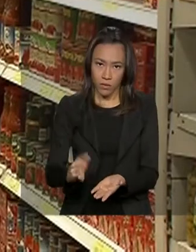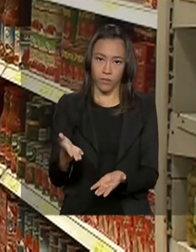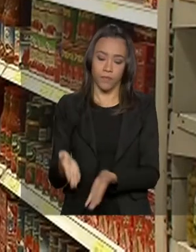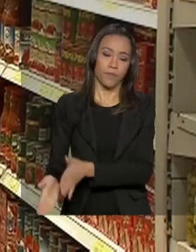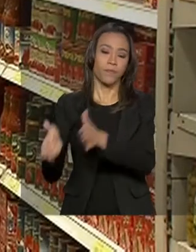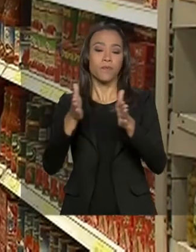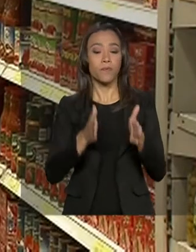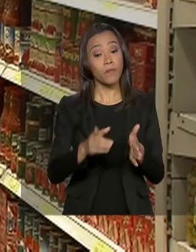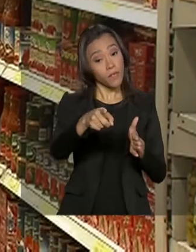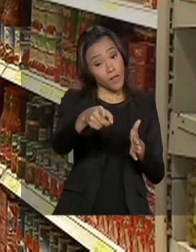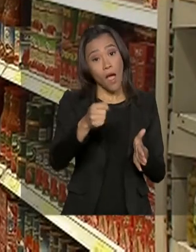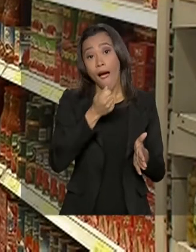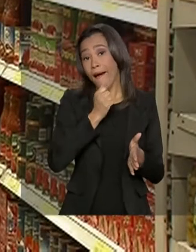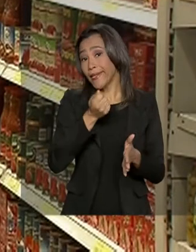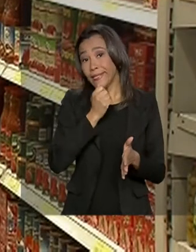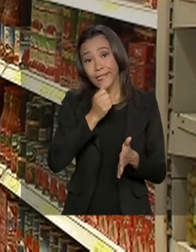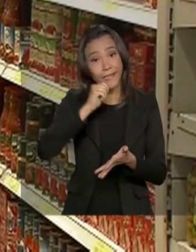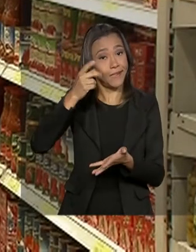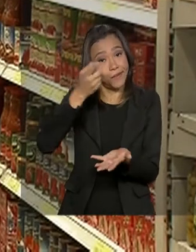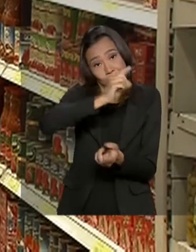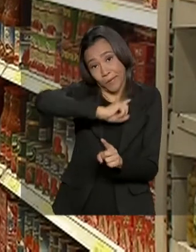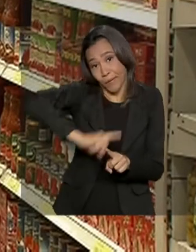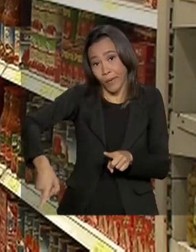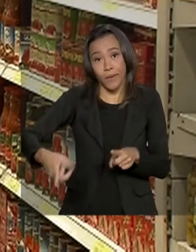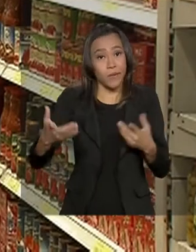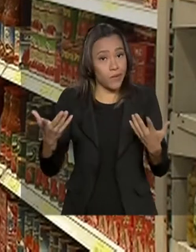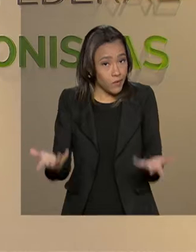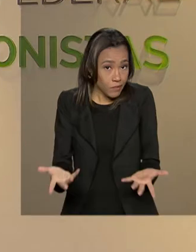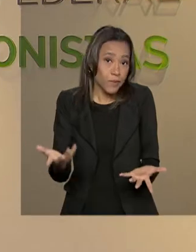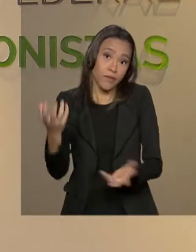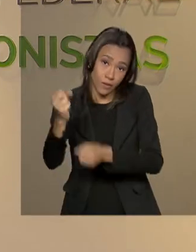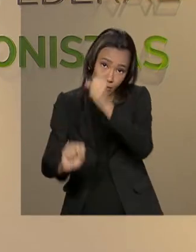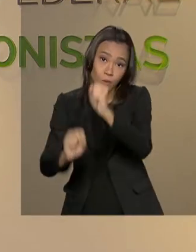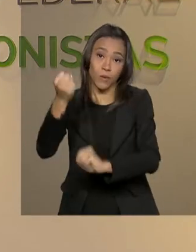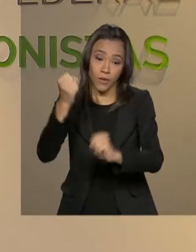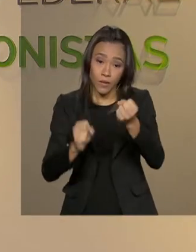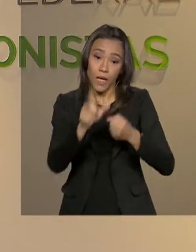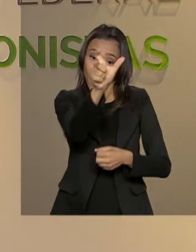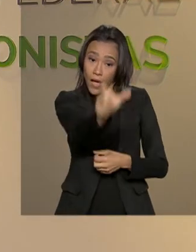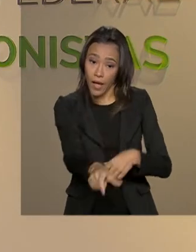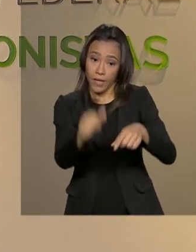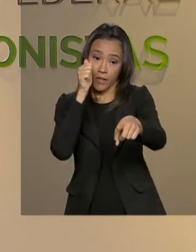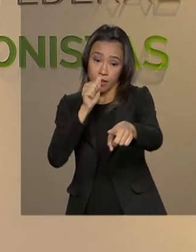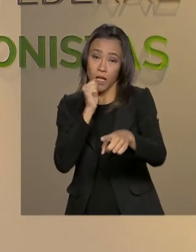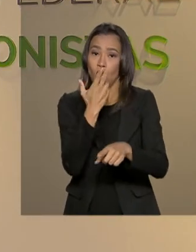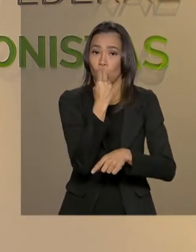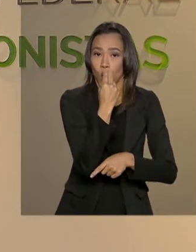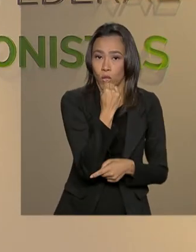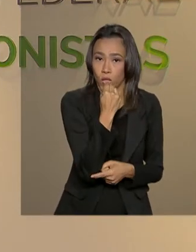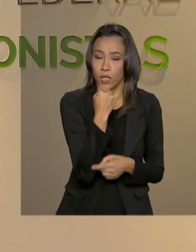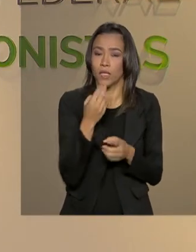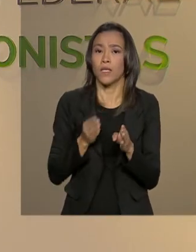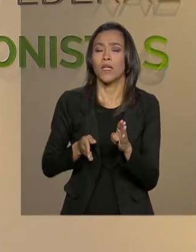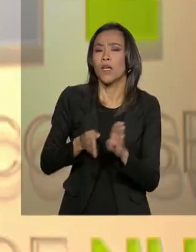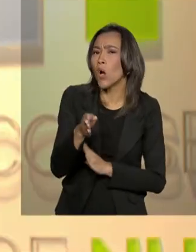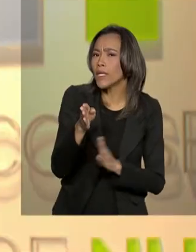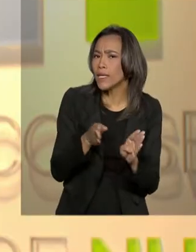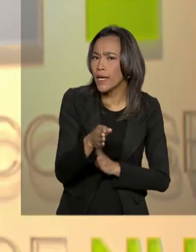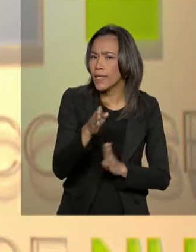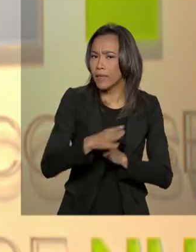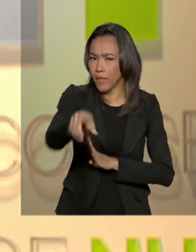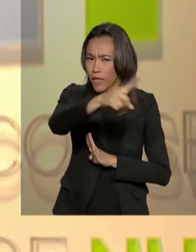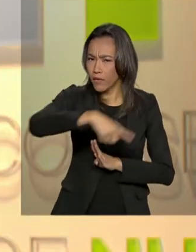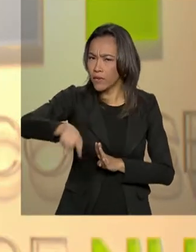Enquanto o produto não é banido da indústria de alimentos, esta nutricionista dá algumas dicas para que o consumidor